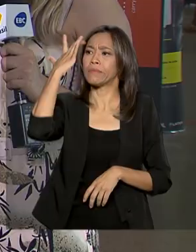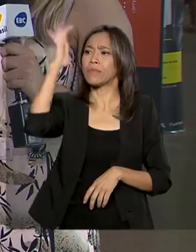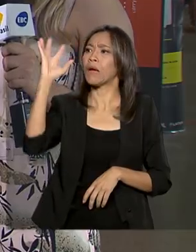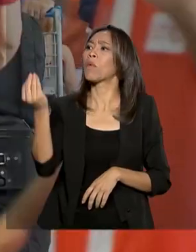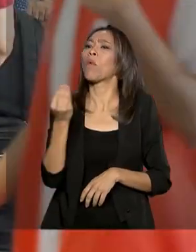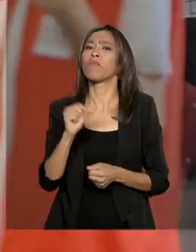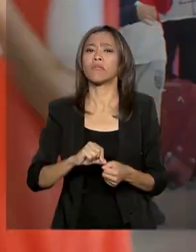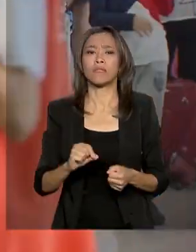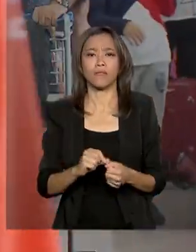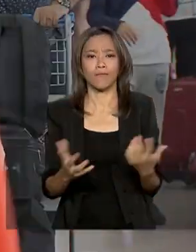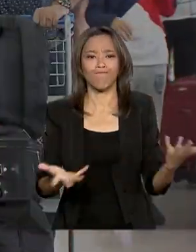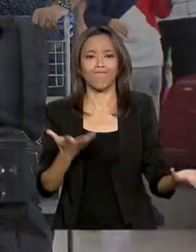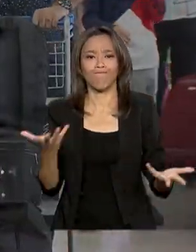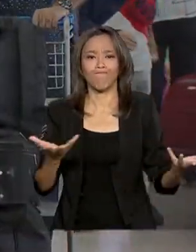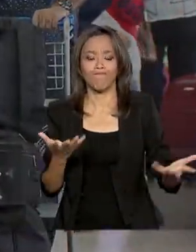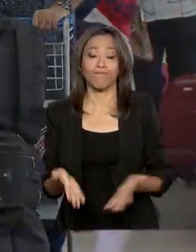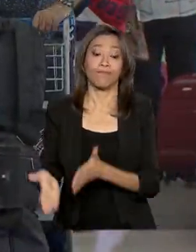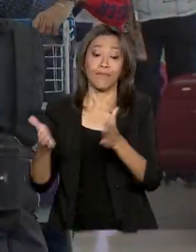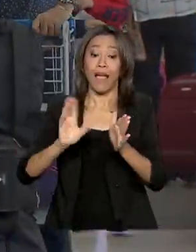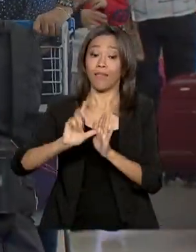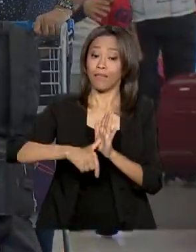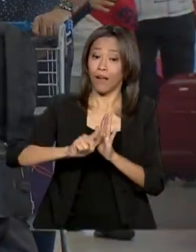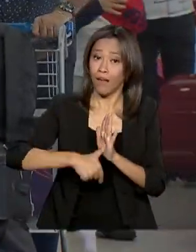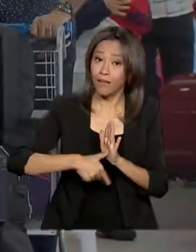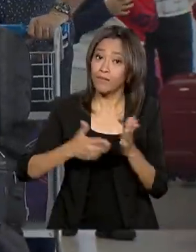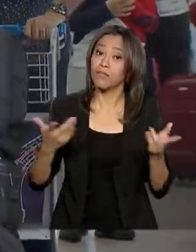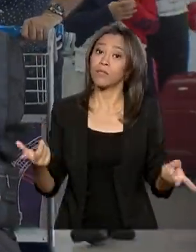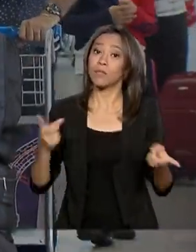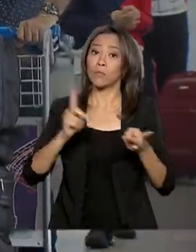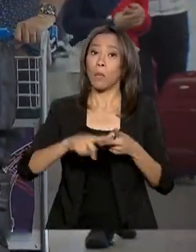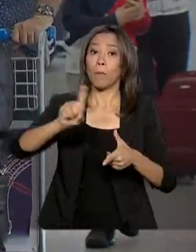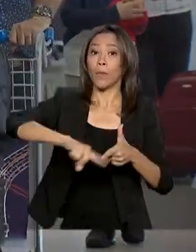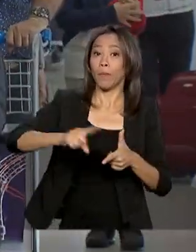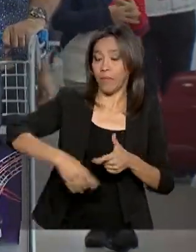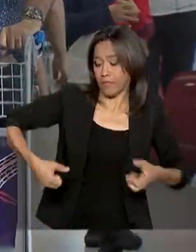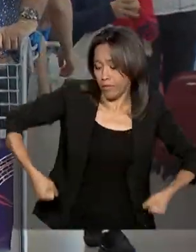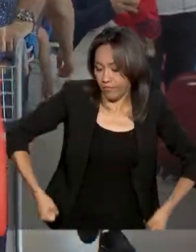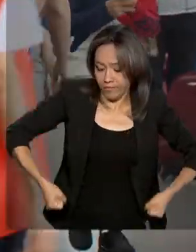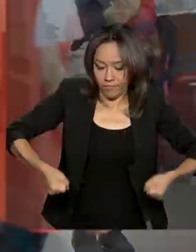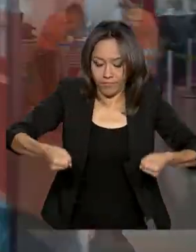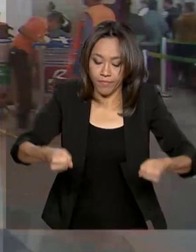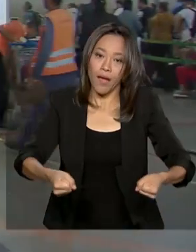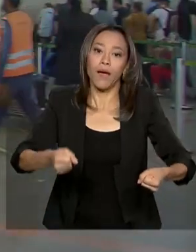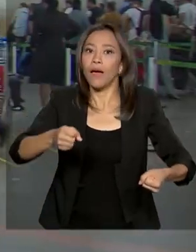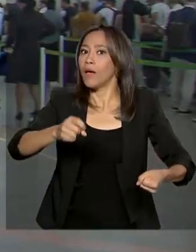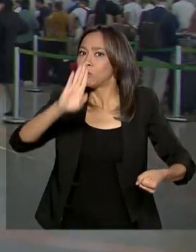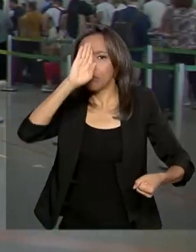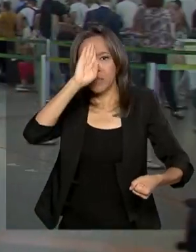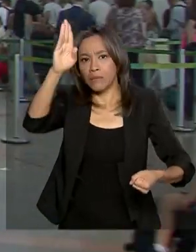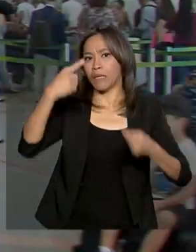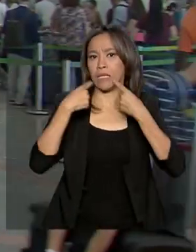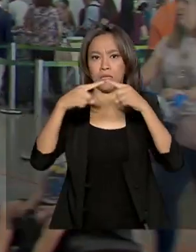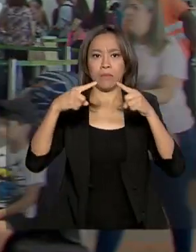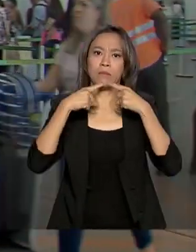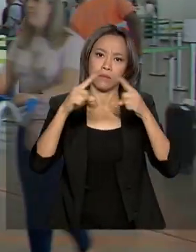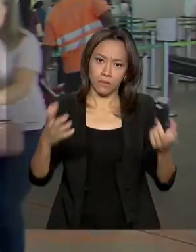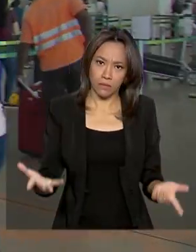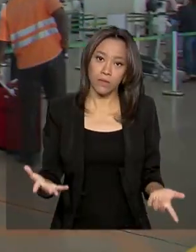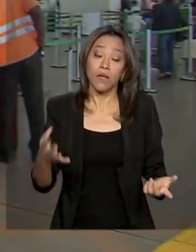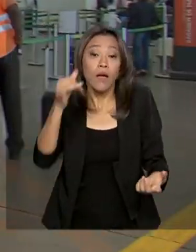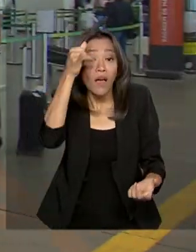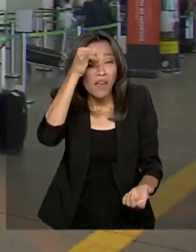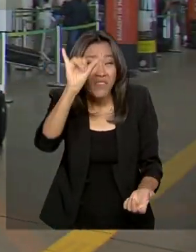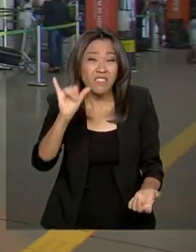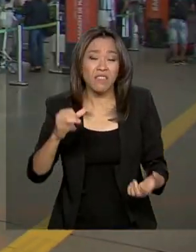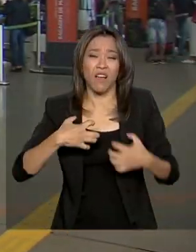proceder. Atraso dos passageiros e problemas com bagagens estão no topo da lista de reclamações. Para evitar